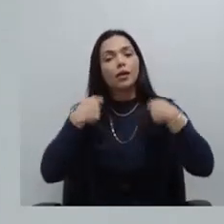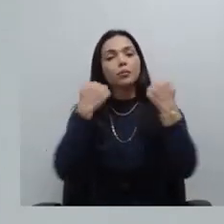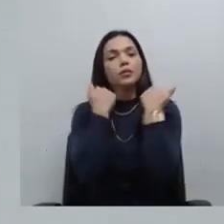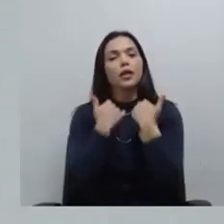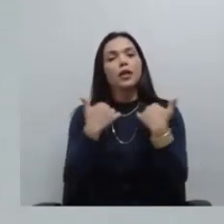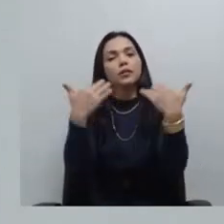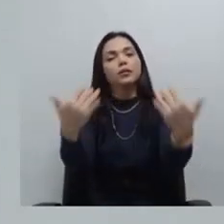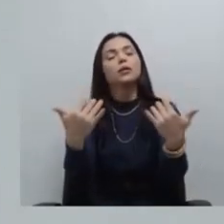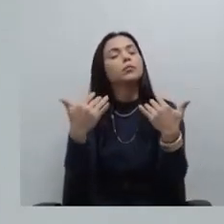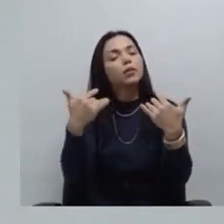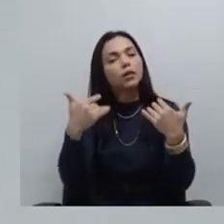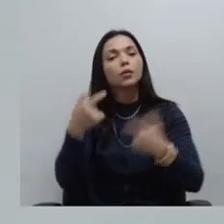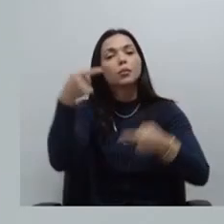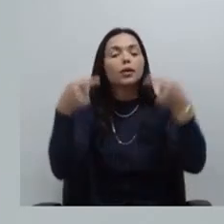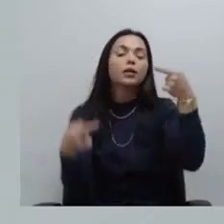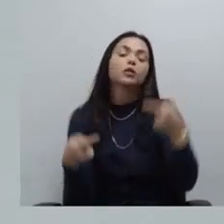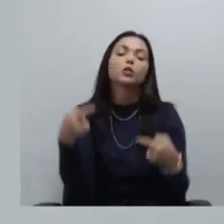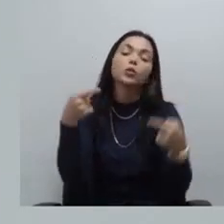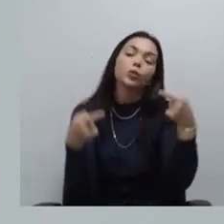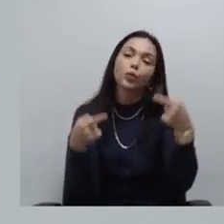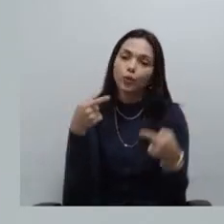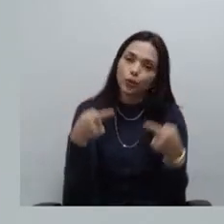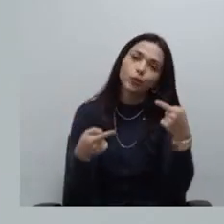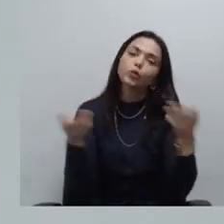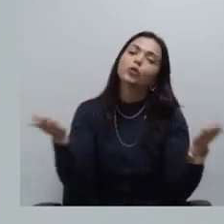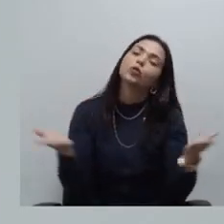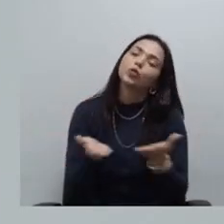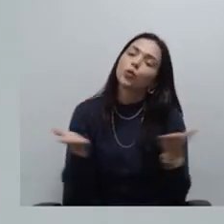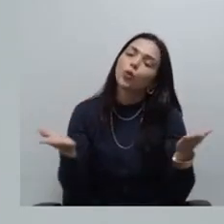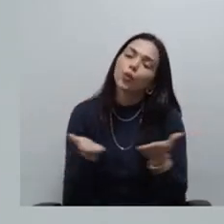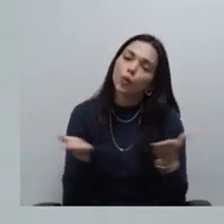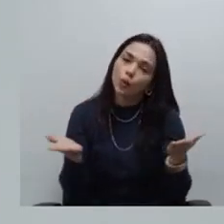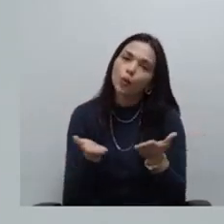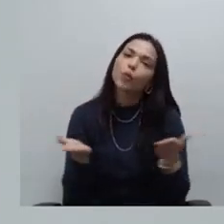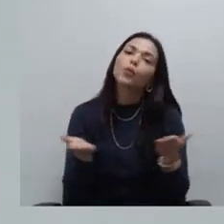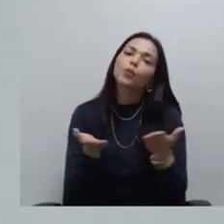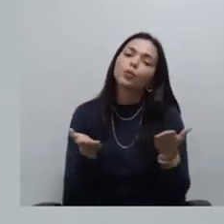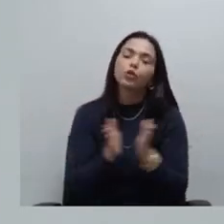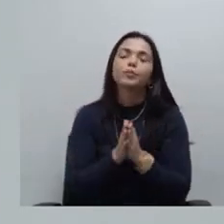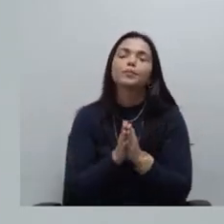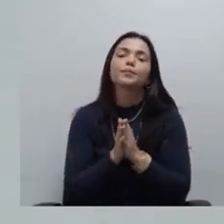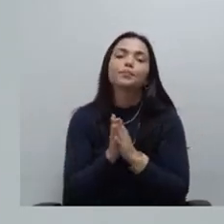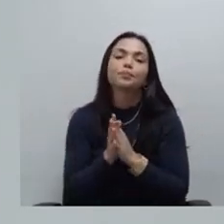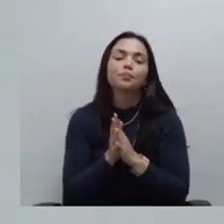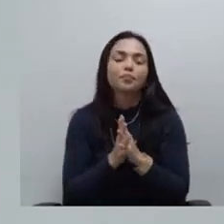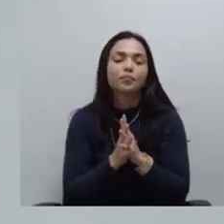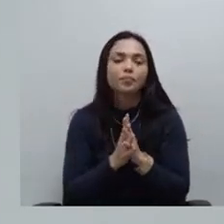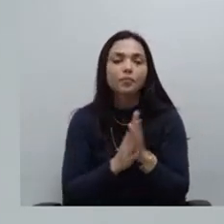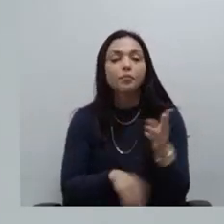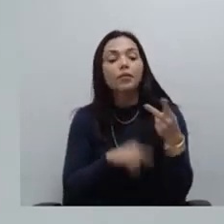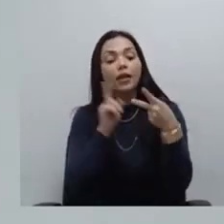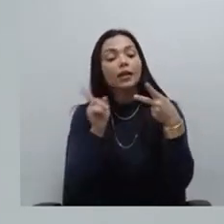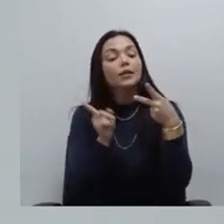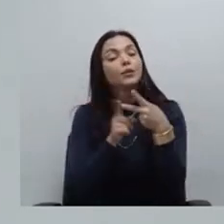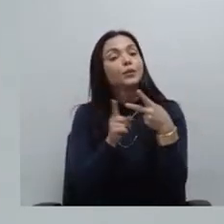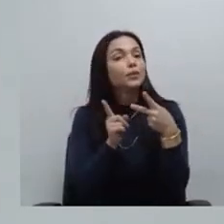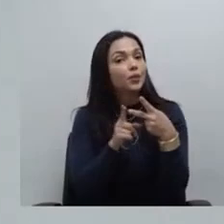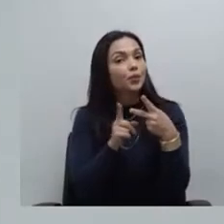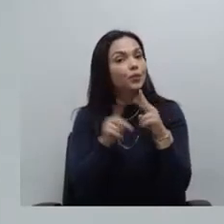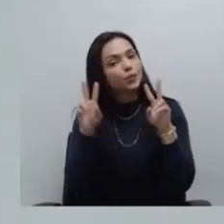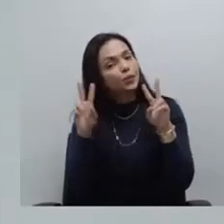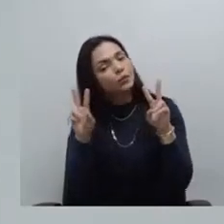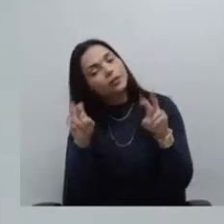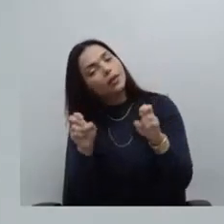e é isso que nós iremos discutir na Assembleia Geral Extraordinária na data de hoje o segundo ponto como já havia